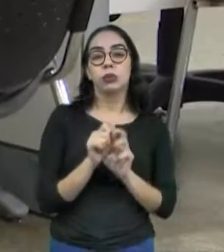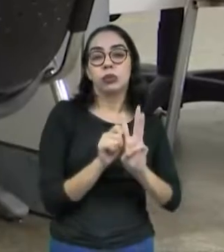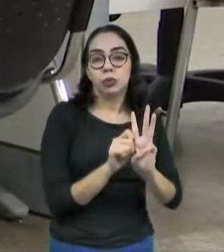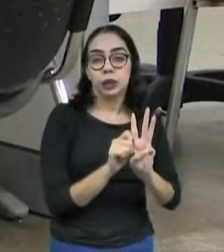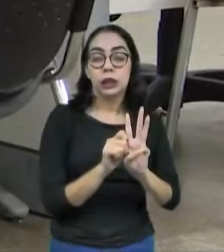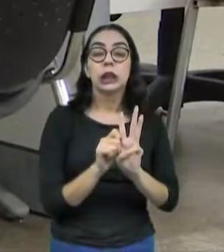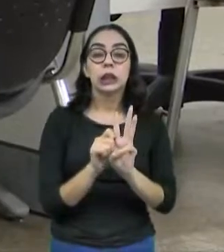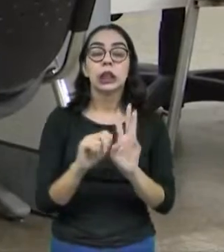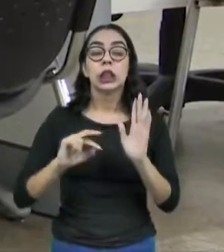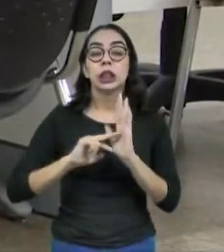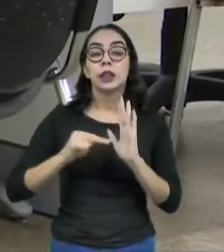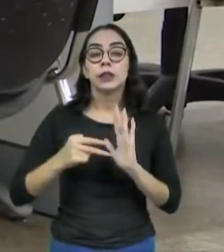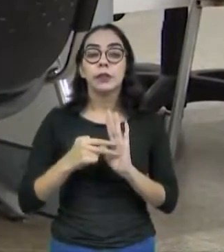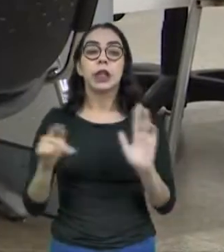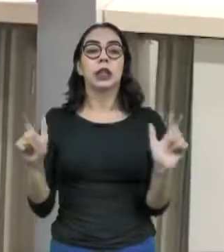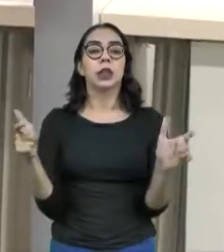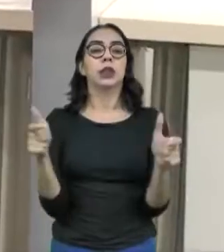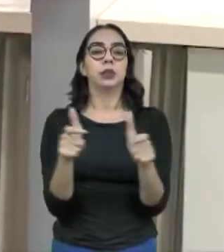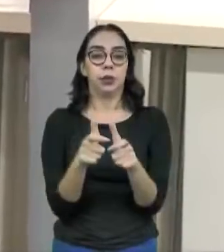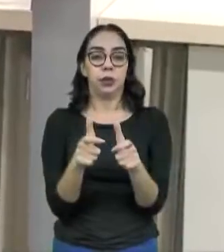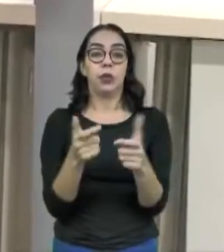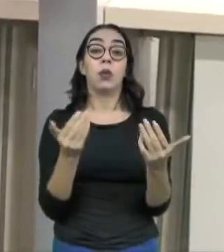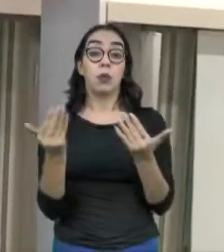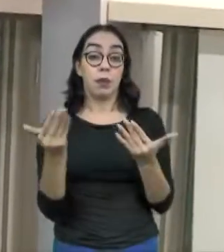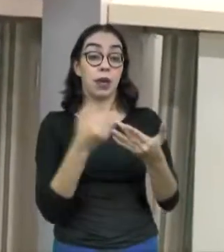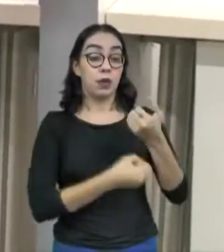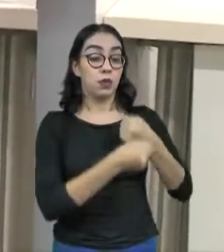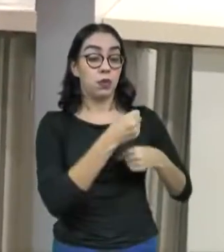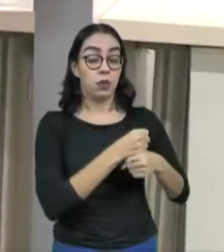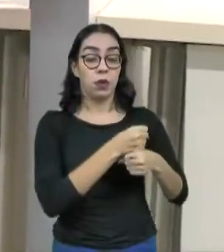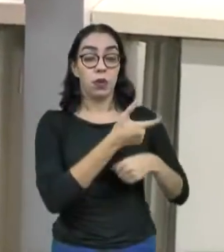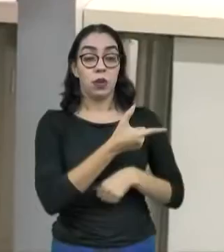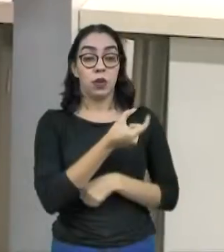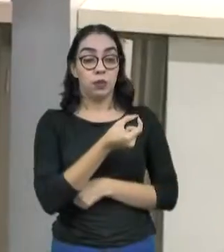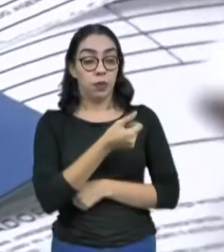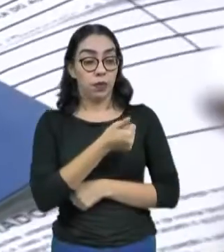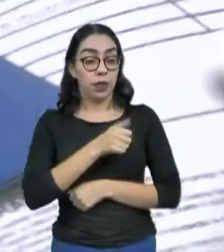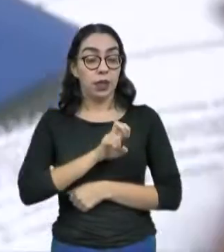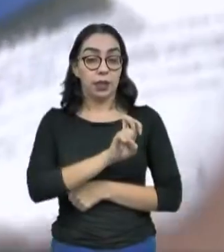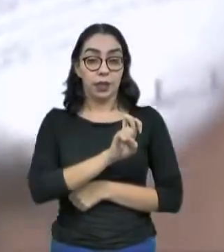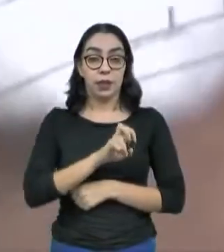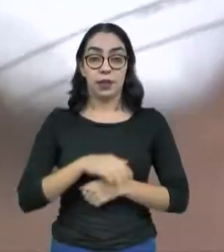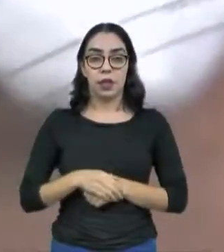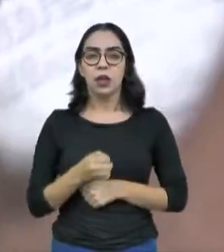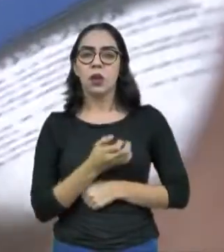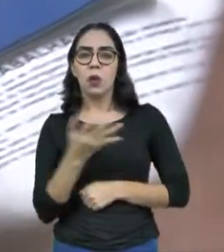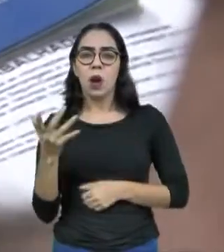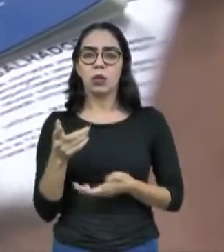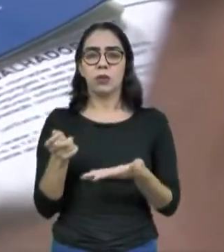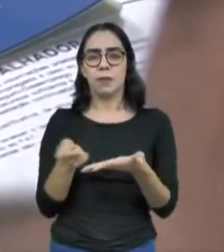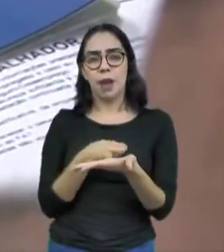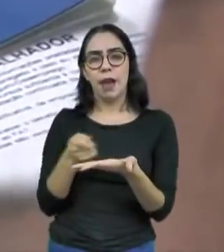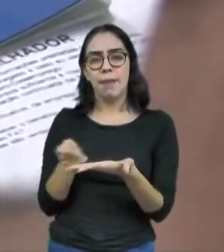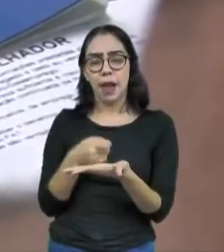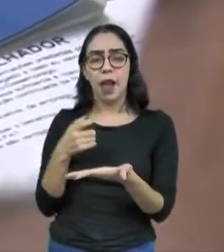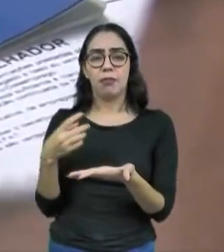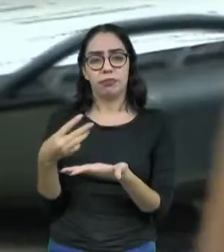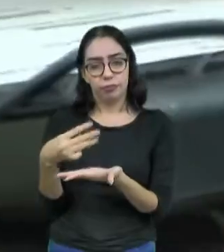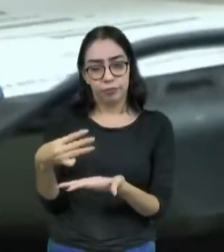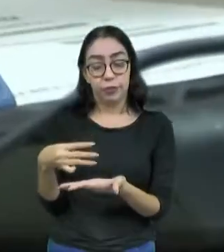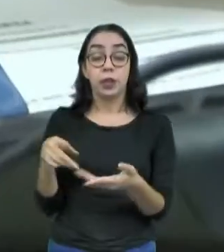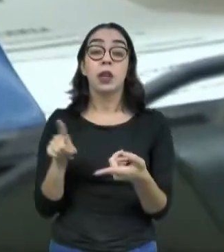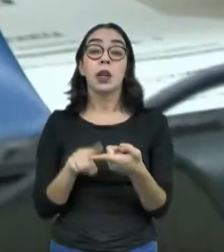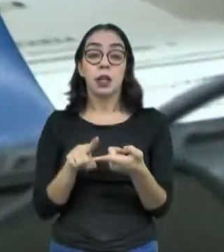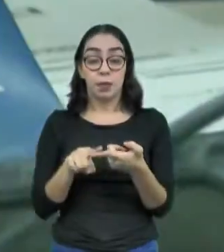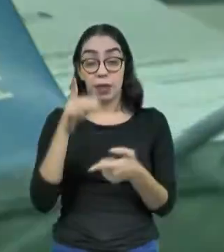a menor desde junho de 2015. O número de trabalhadores com carteira assinada bateu recorde, assim como a população ocupada.